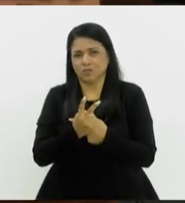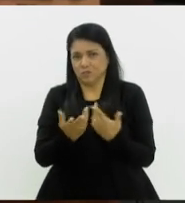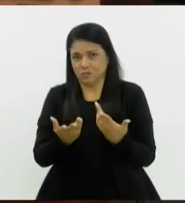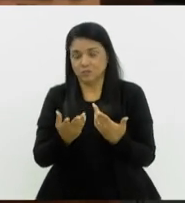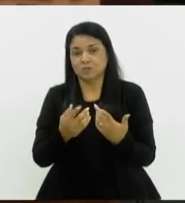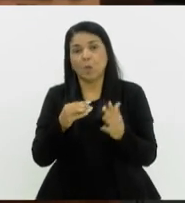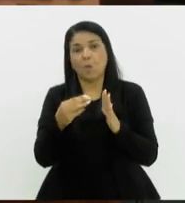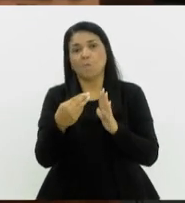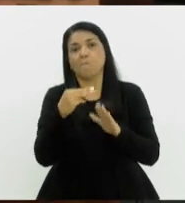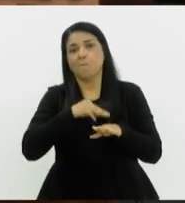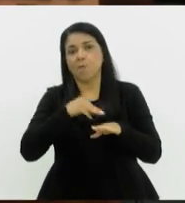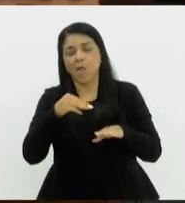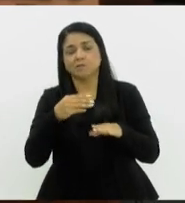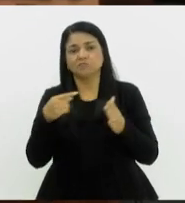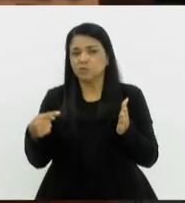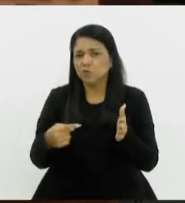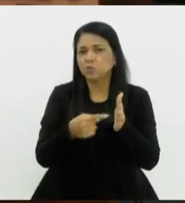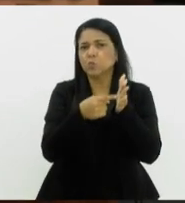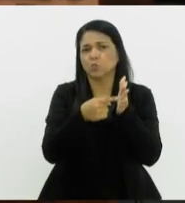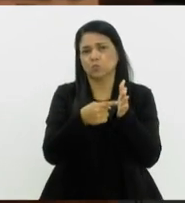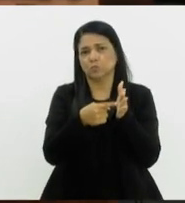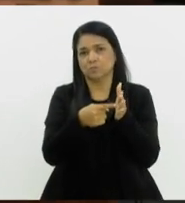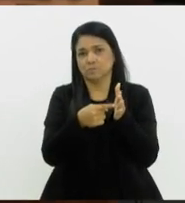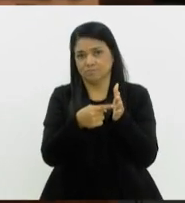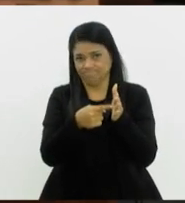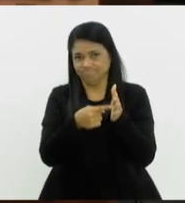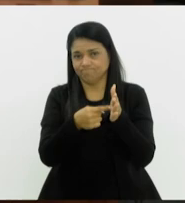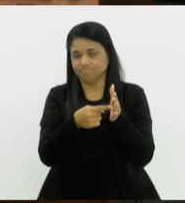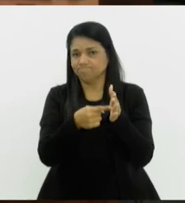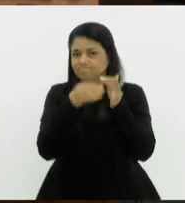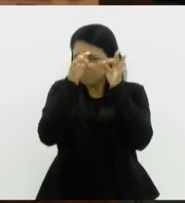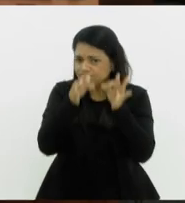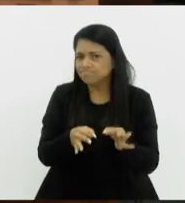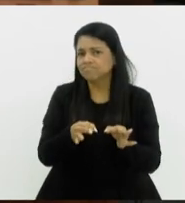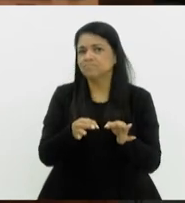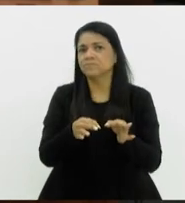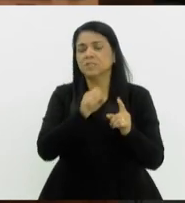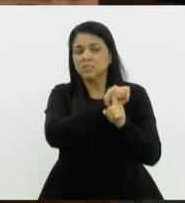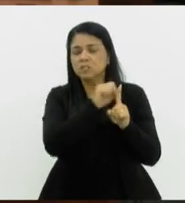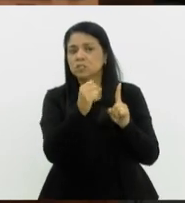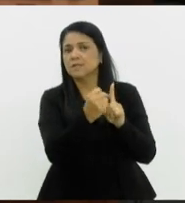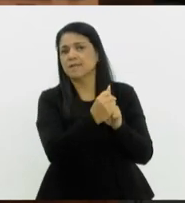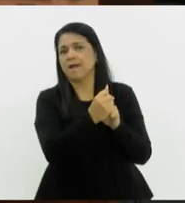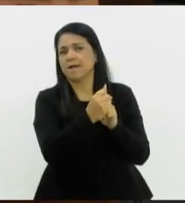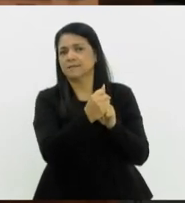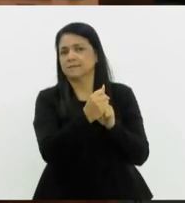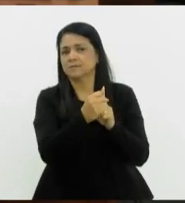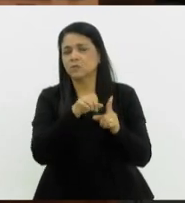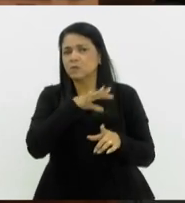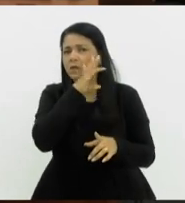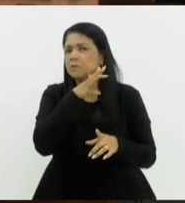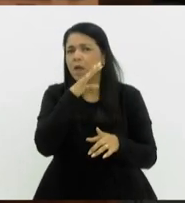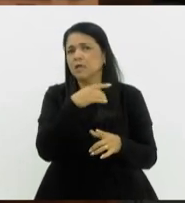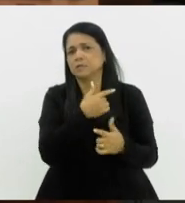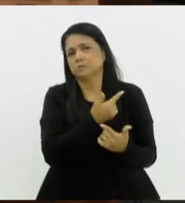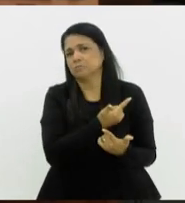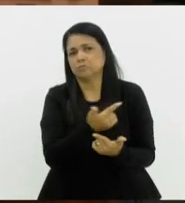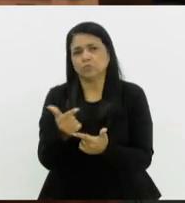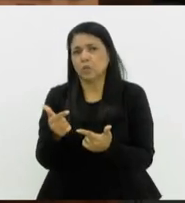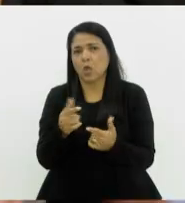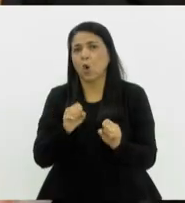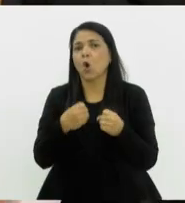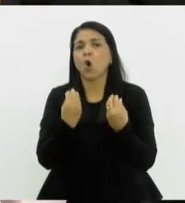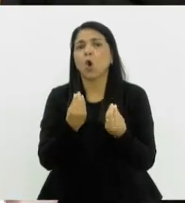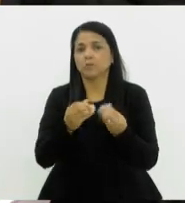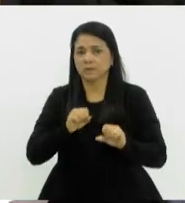para que haja uma denúncia, para que haja um posicionamento da sociedade com esses animais tão indefesos e que precisa dessa